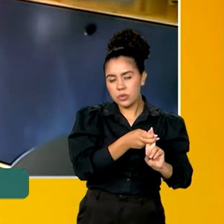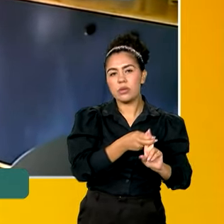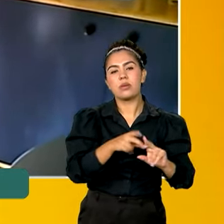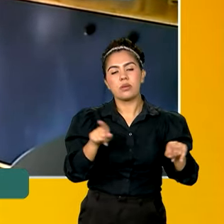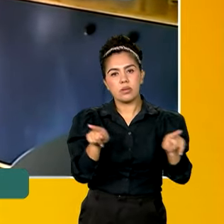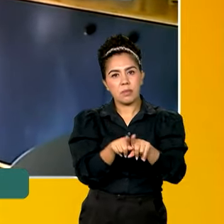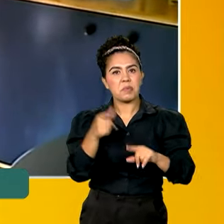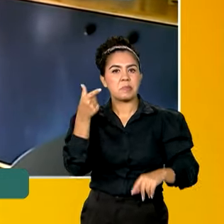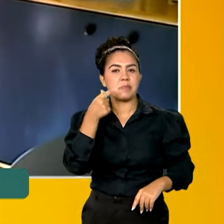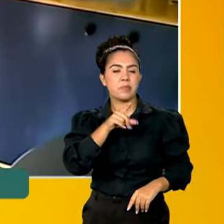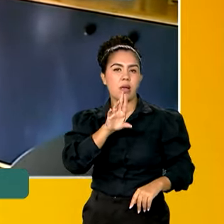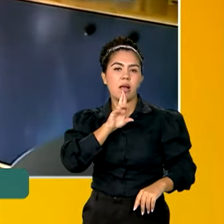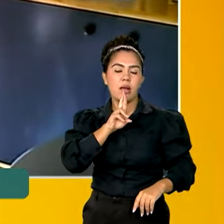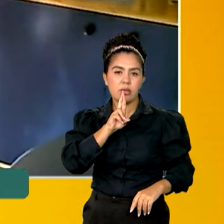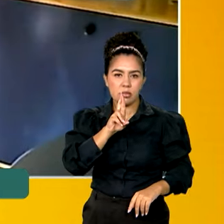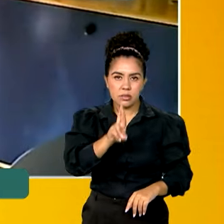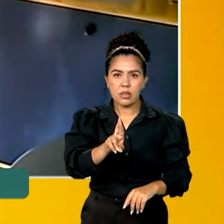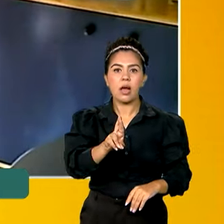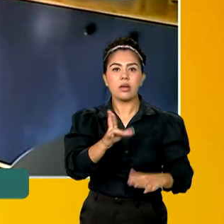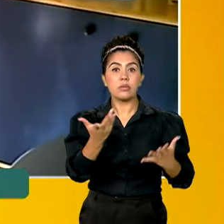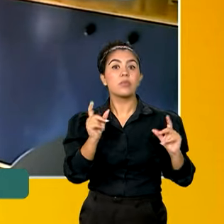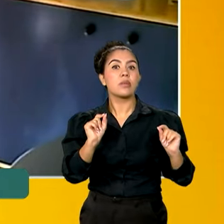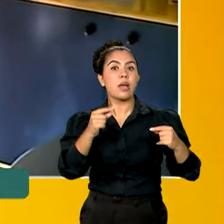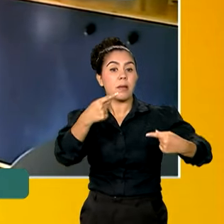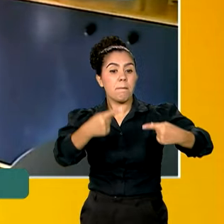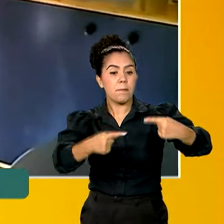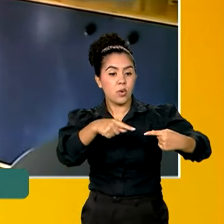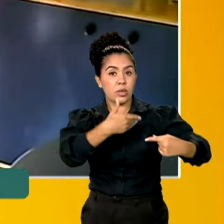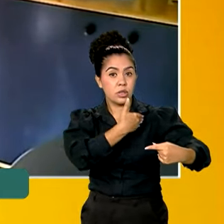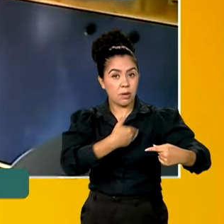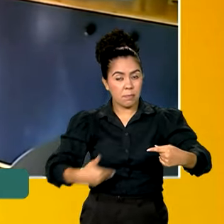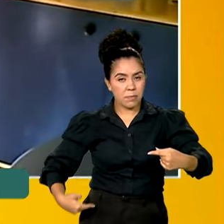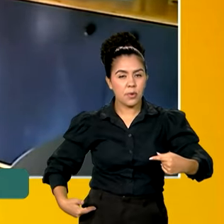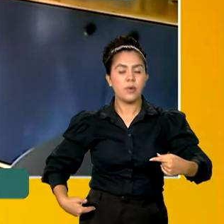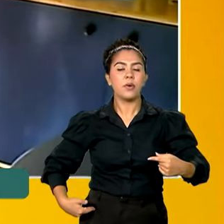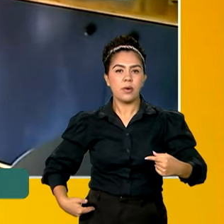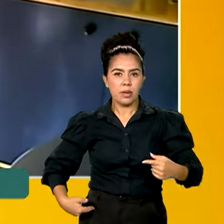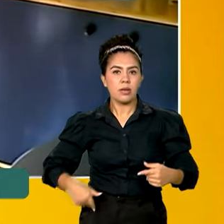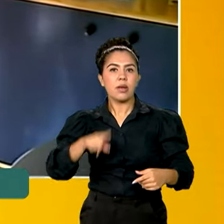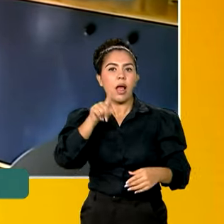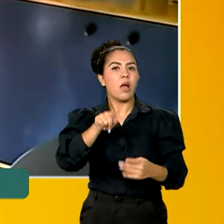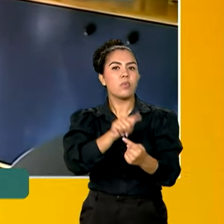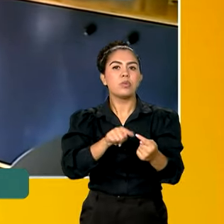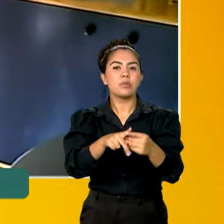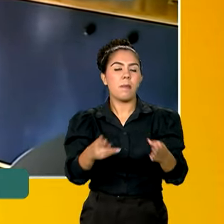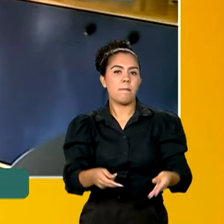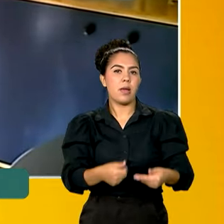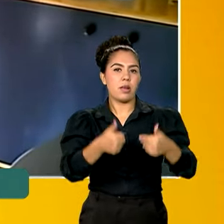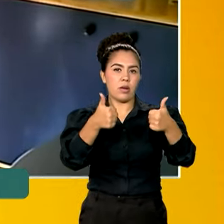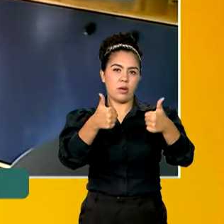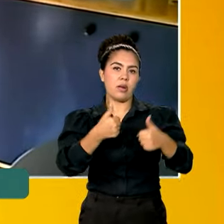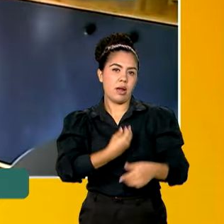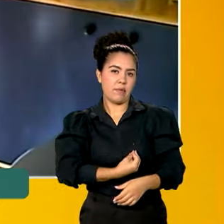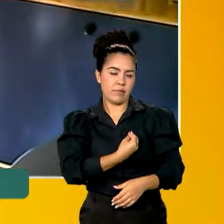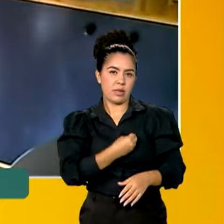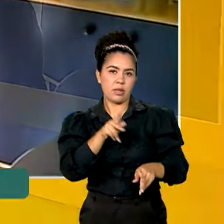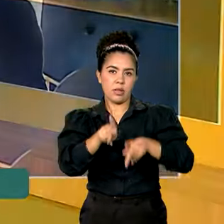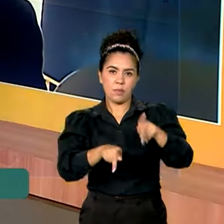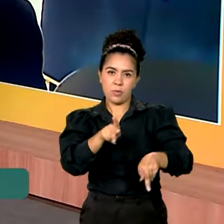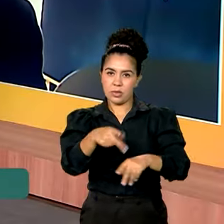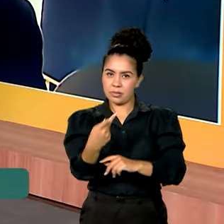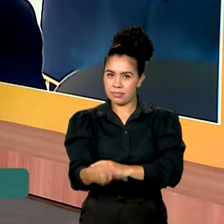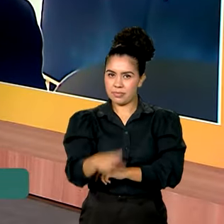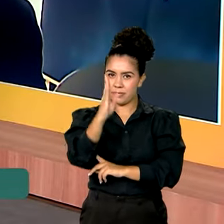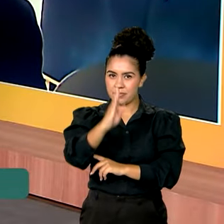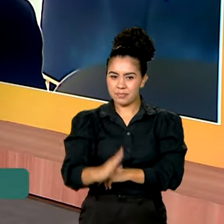está trazendo esse resultado de que toda política pública deve trazer, que é melhorar a condição de vida da população brasileira. É